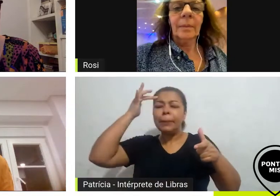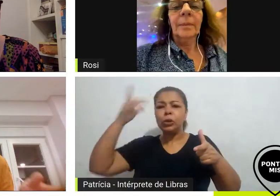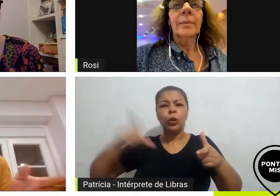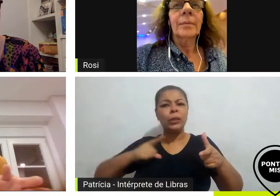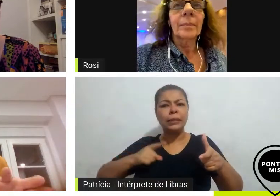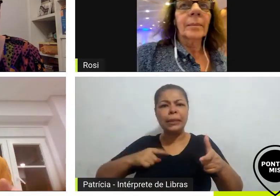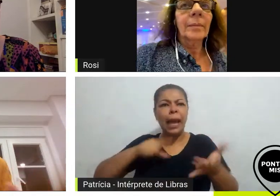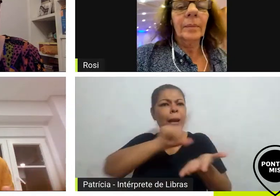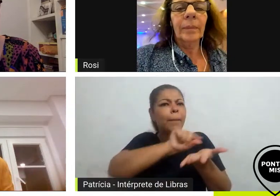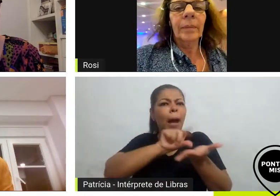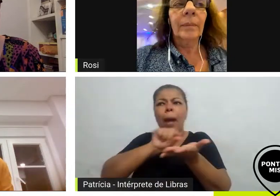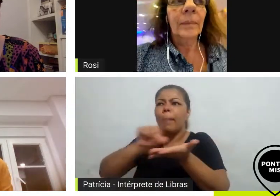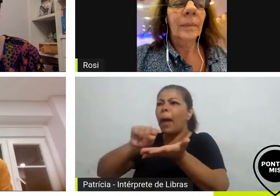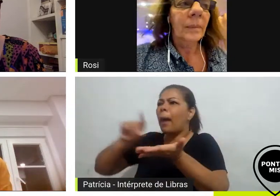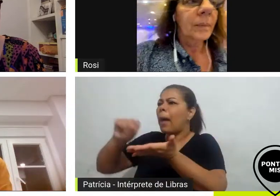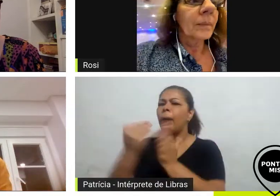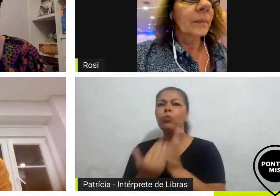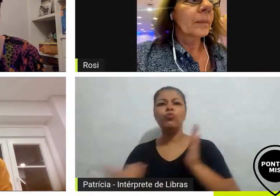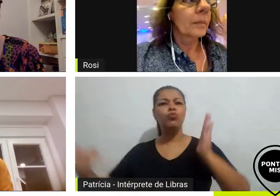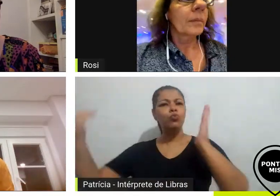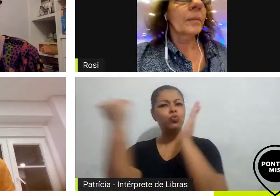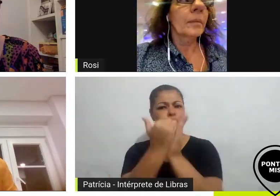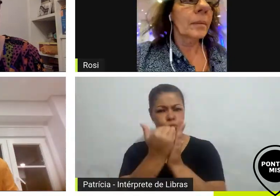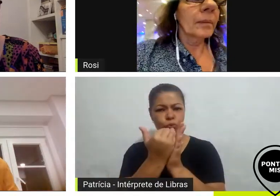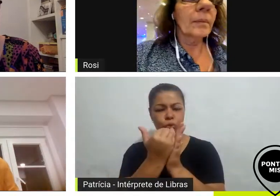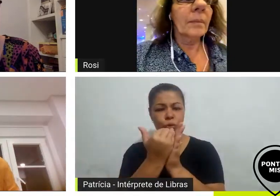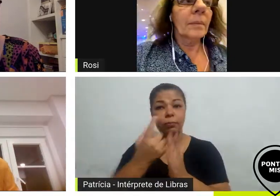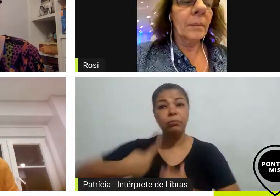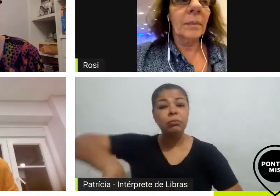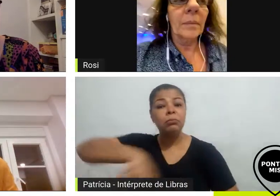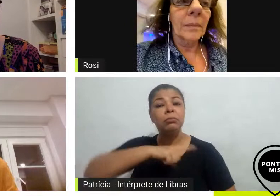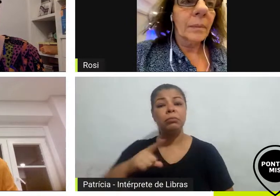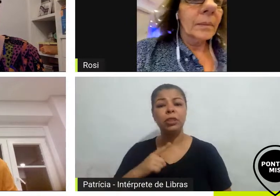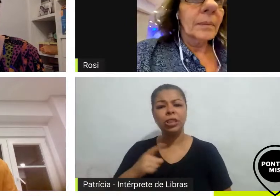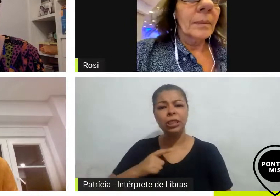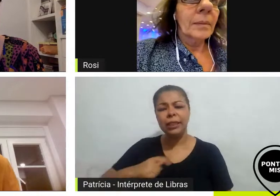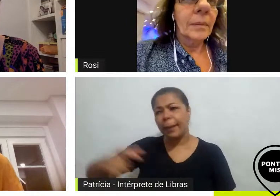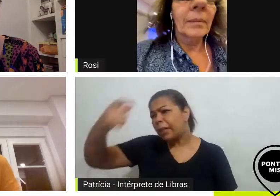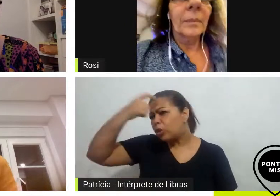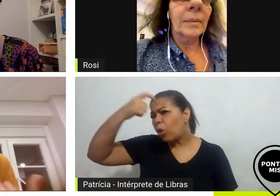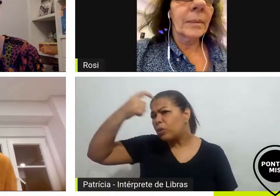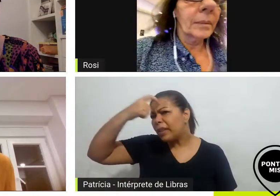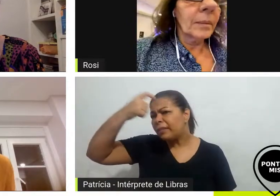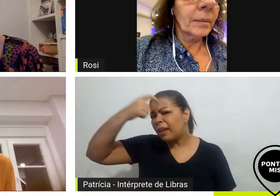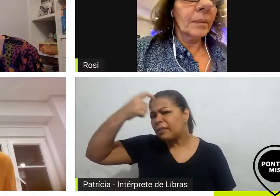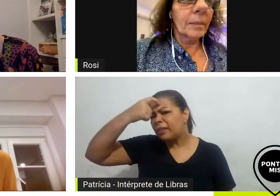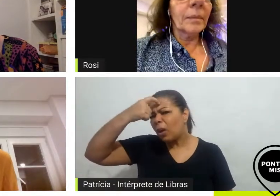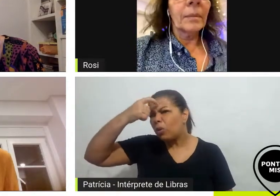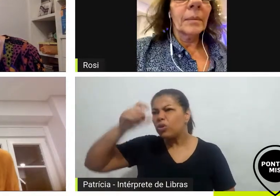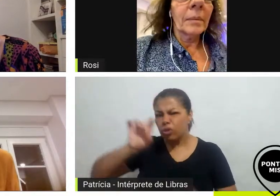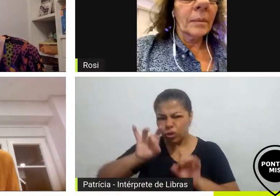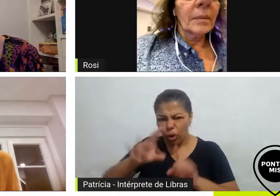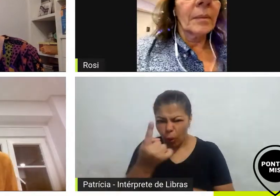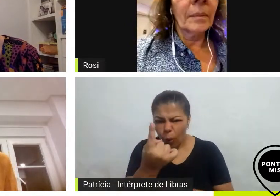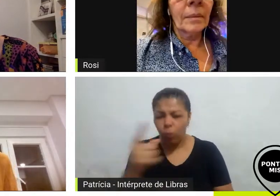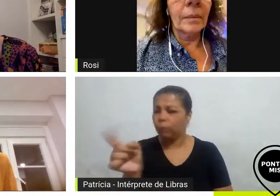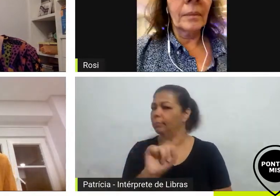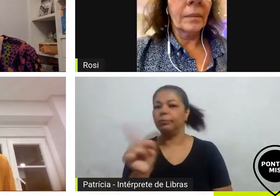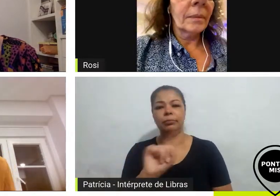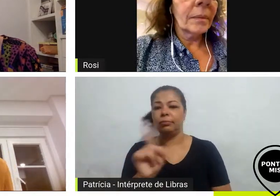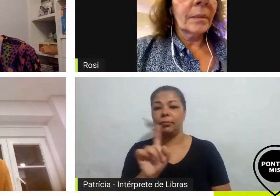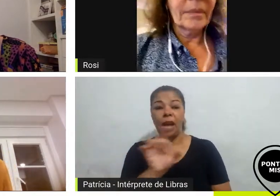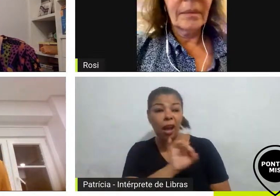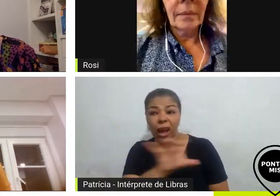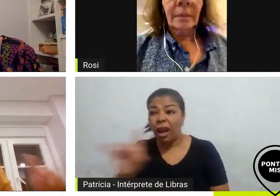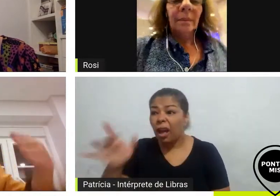com essa concentração da programação num dois três canais e hoje cada um pode ter o seu próprio canal uma